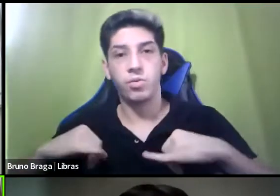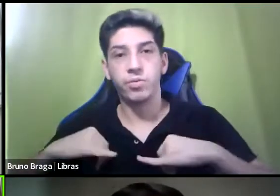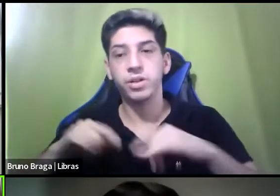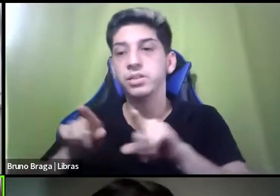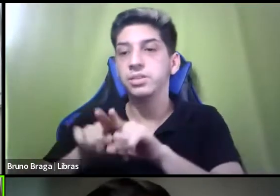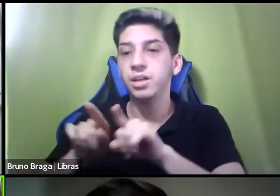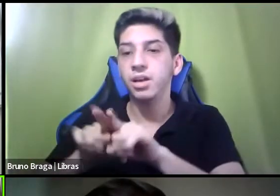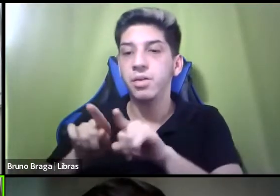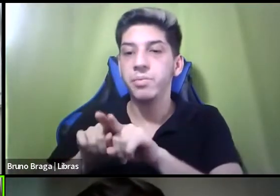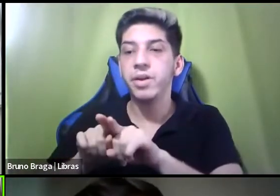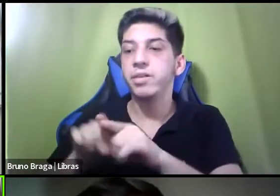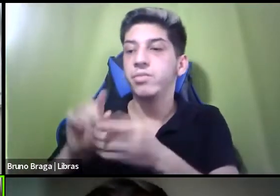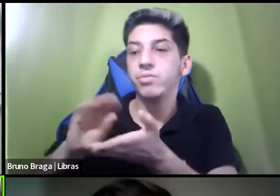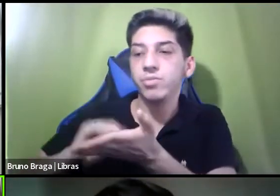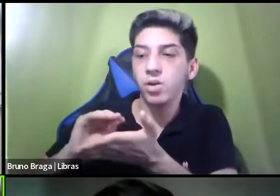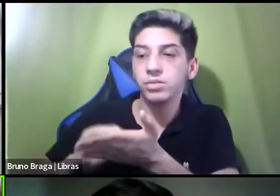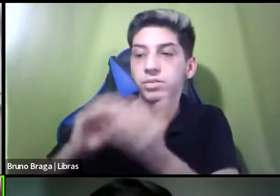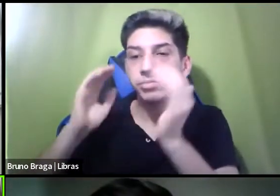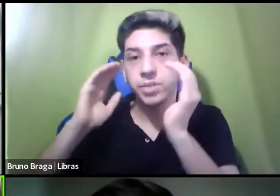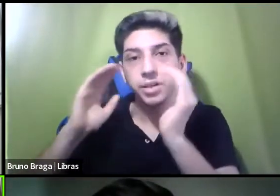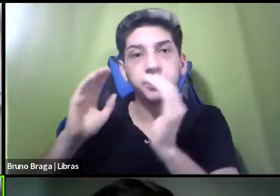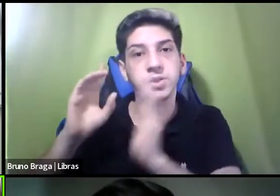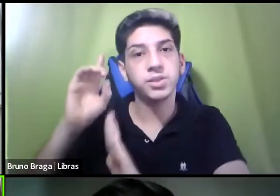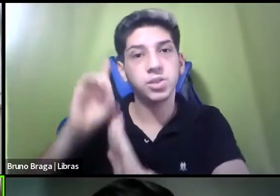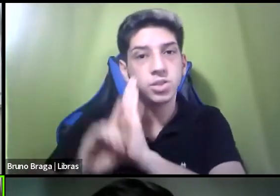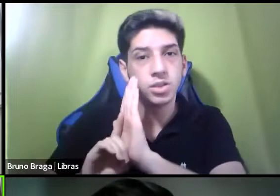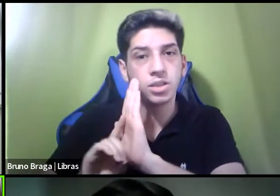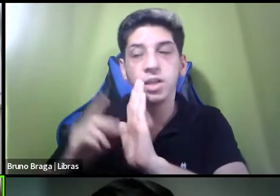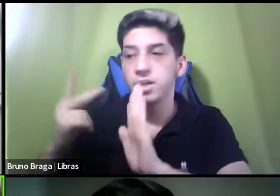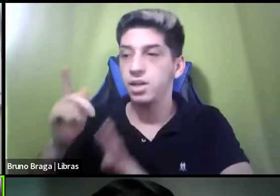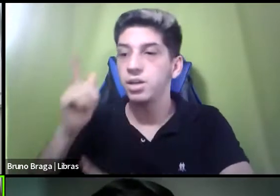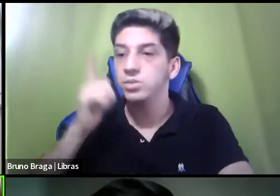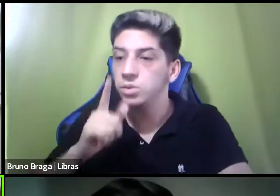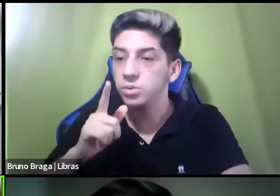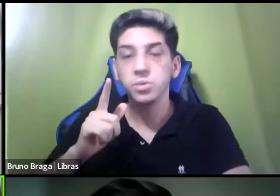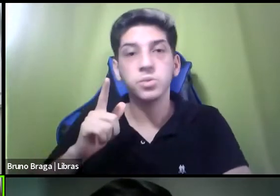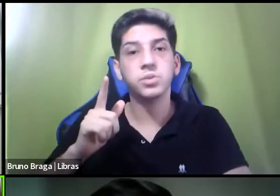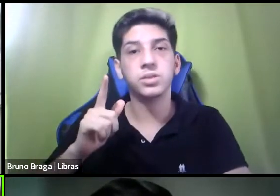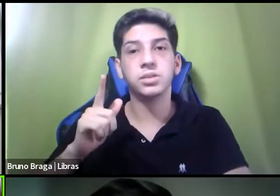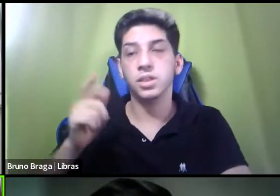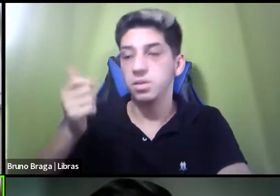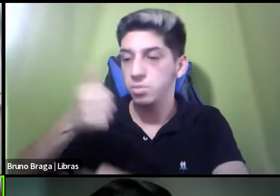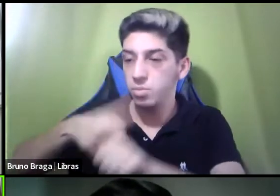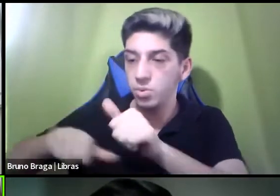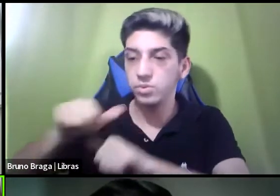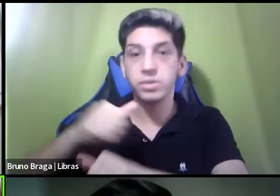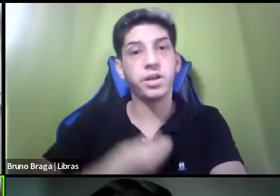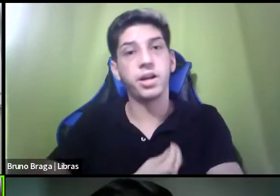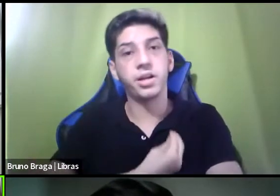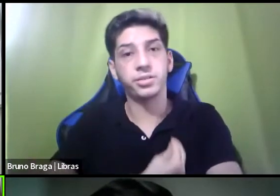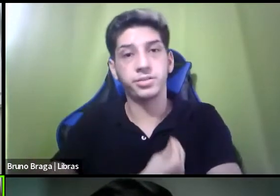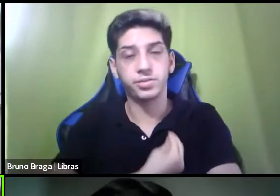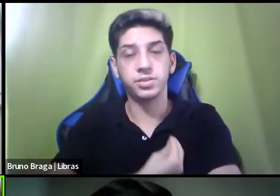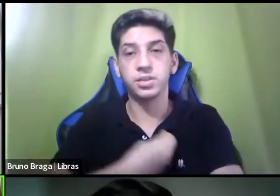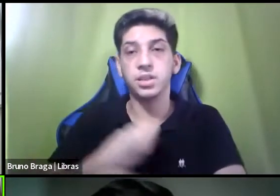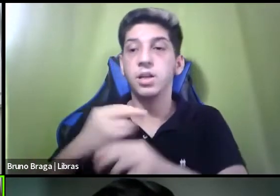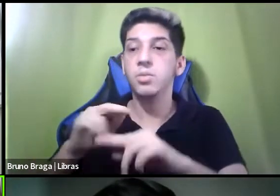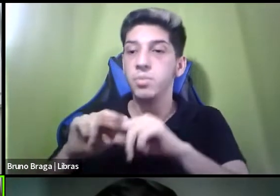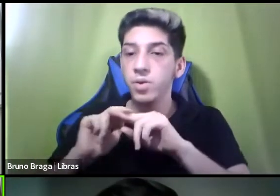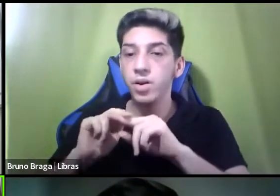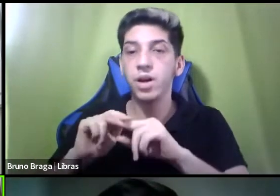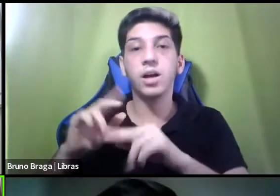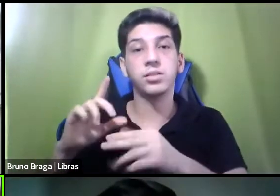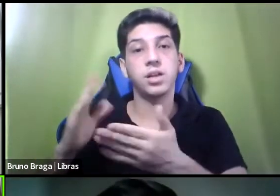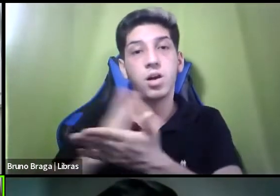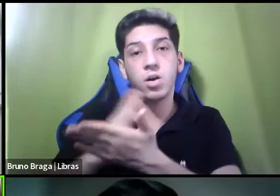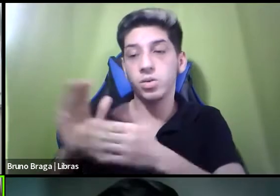conseguir gerir e sair dessa situação por conta de medidas que